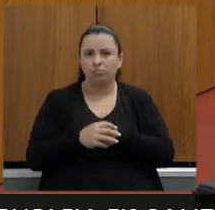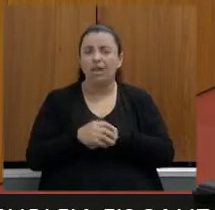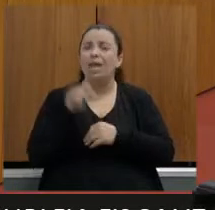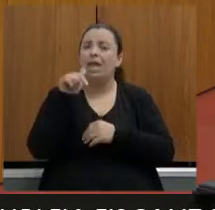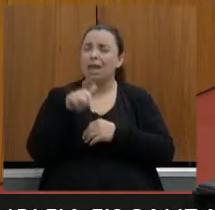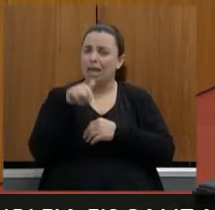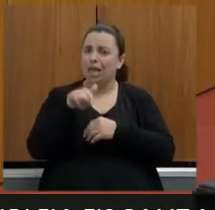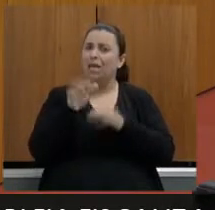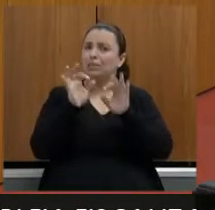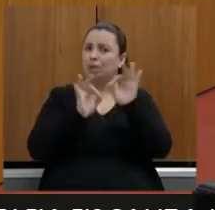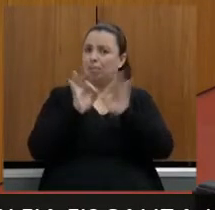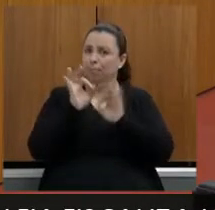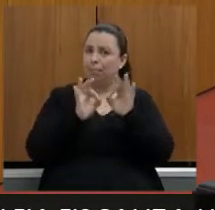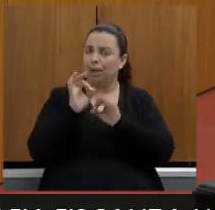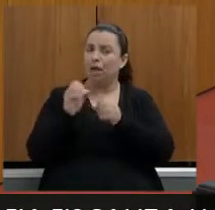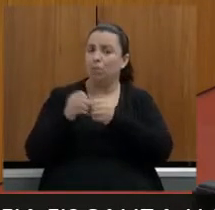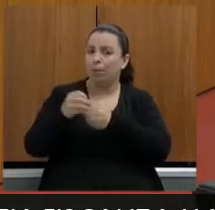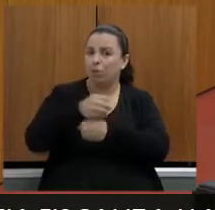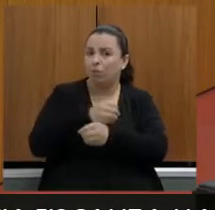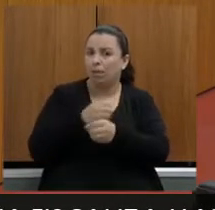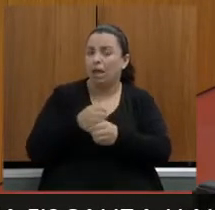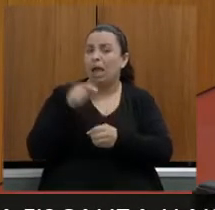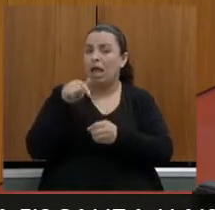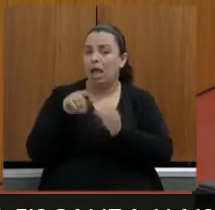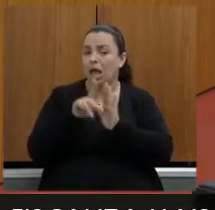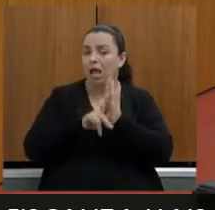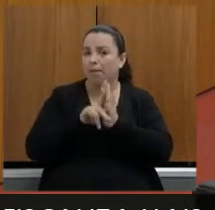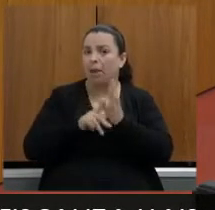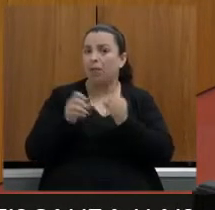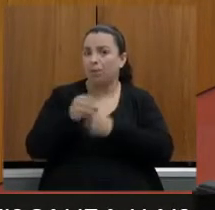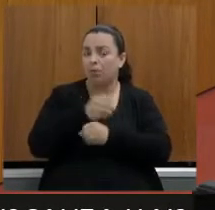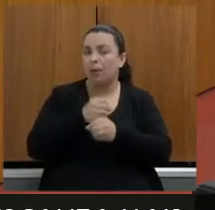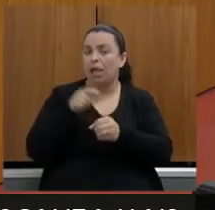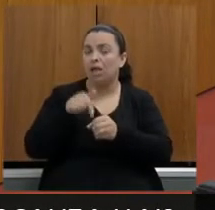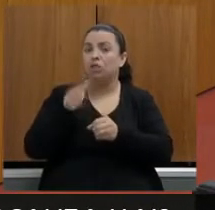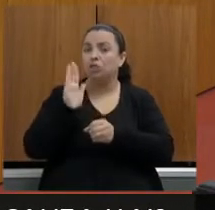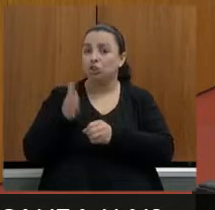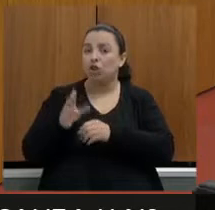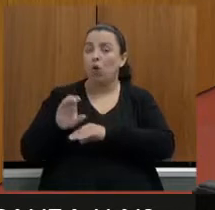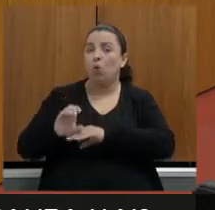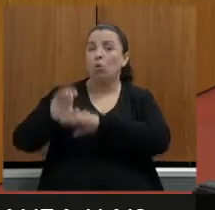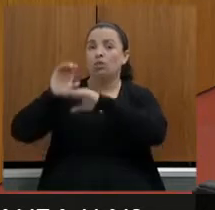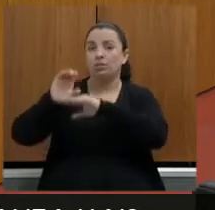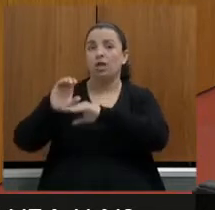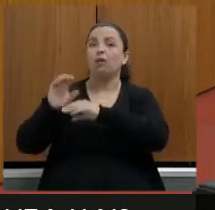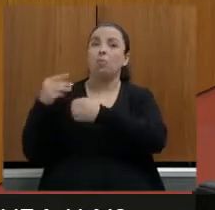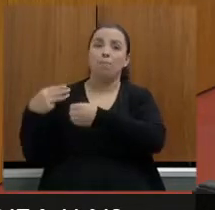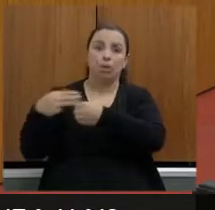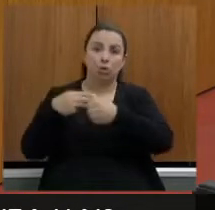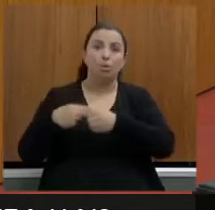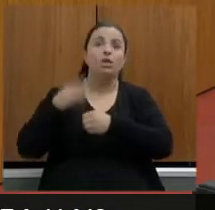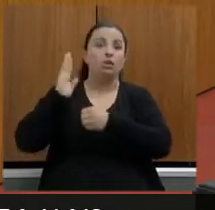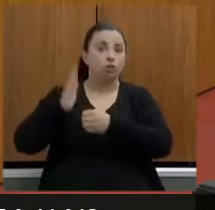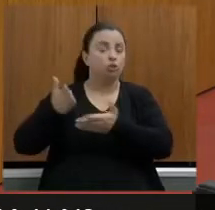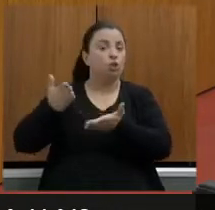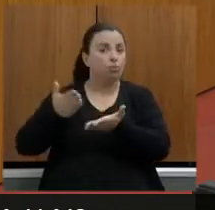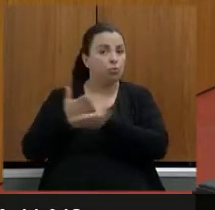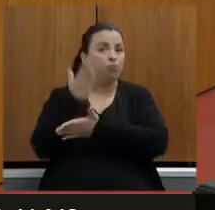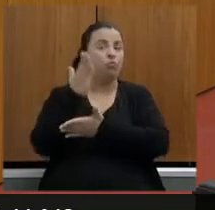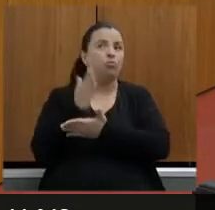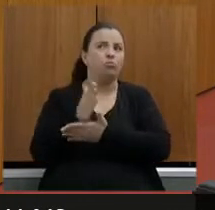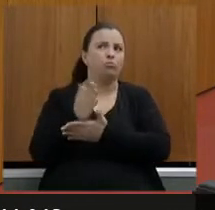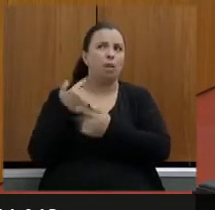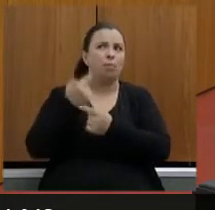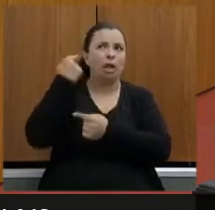lembrado pelo secretário ele foi aprovado pelo conselho metropolitano na ocasião já temos mais de 10 anos completou